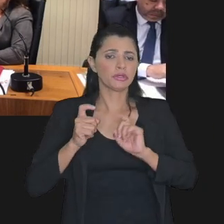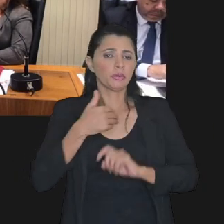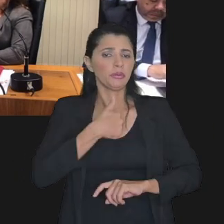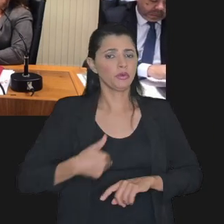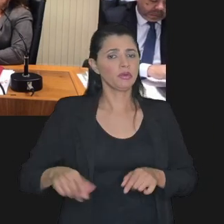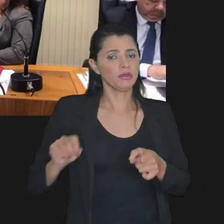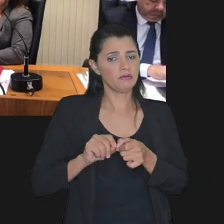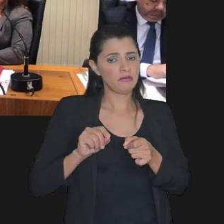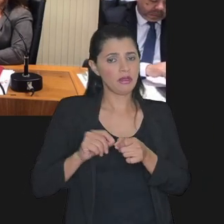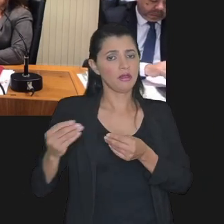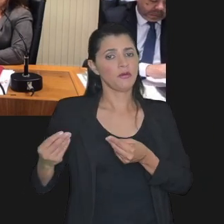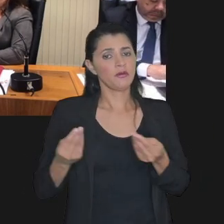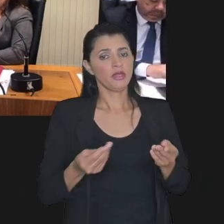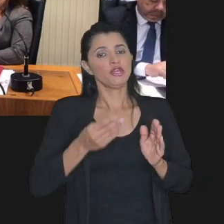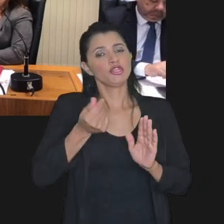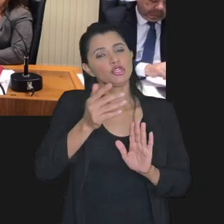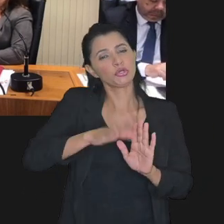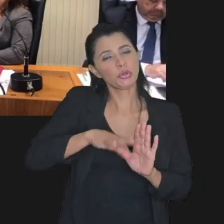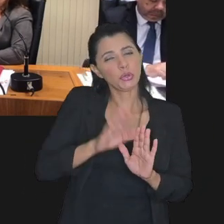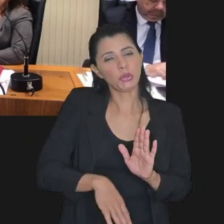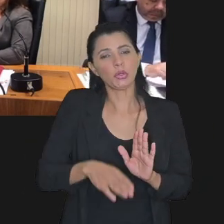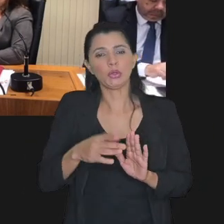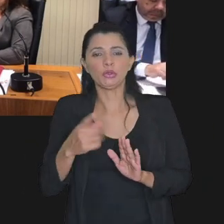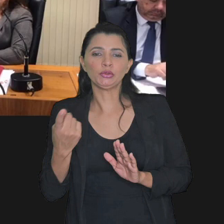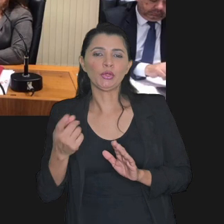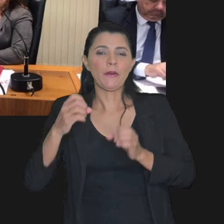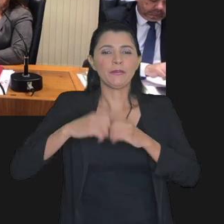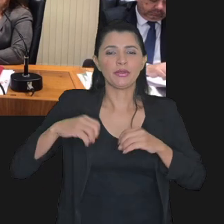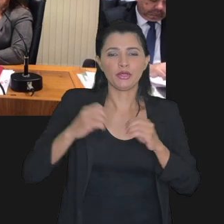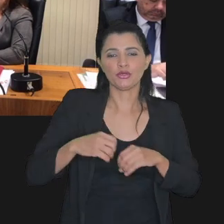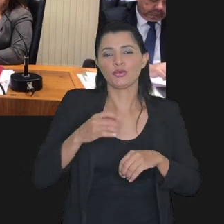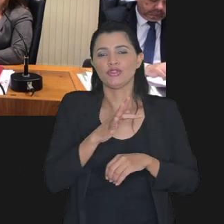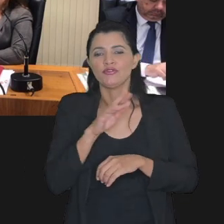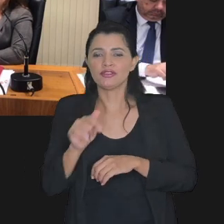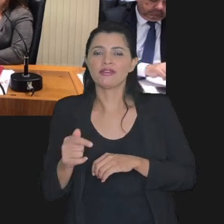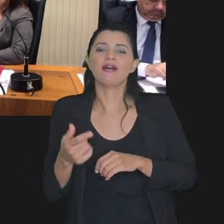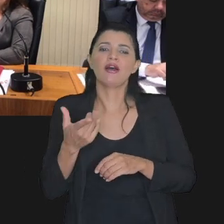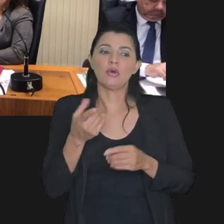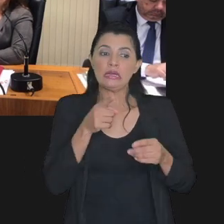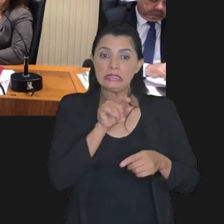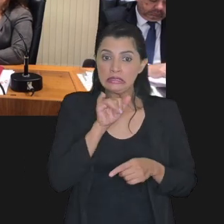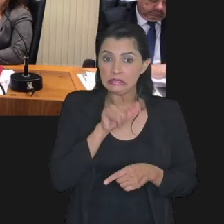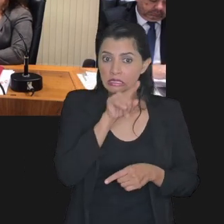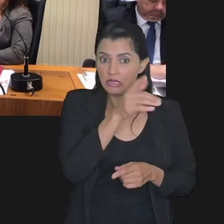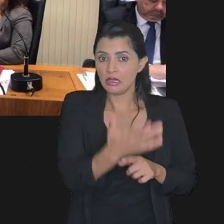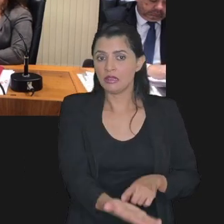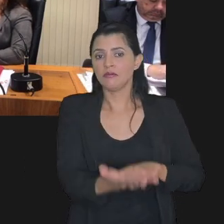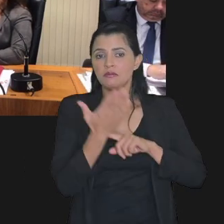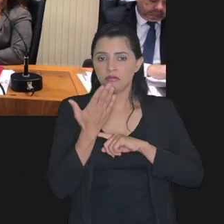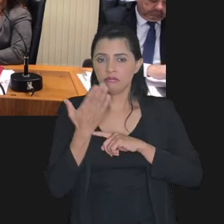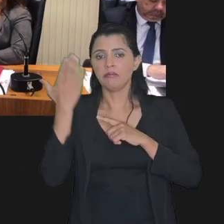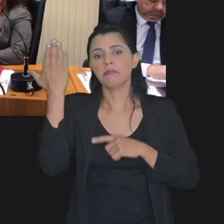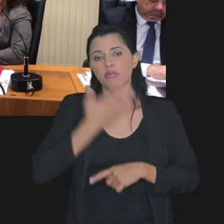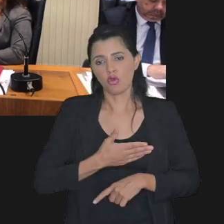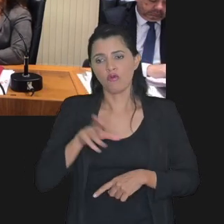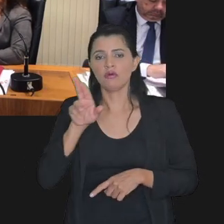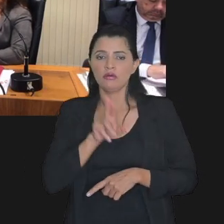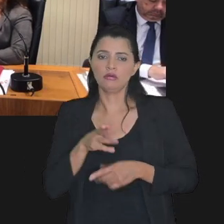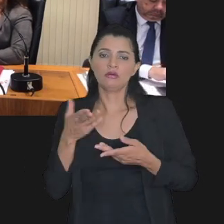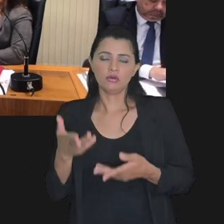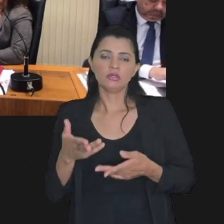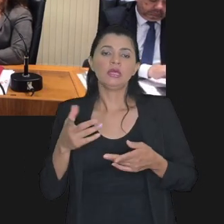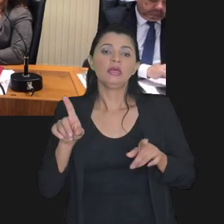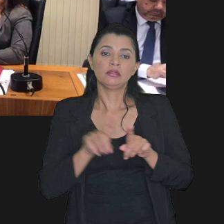porque é oferecimento de desconto utilização de prejuízo fiscal quando demonstrado pelo contribuinte a imprescindibilidade da utilização